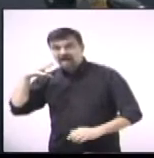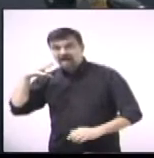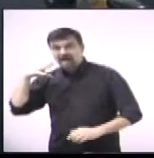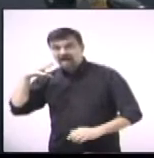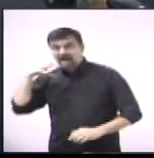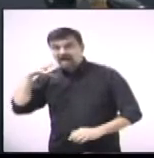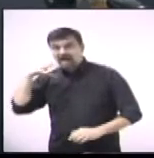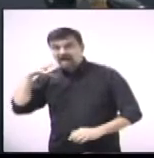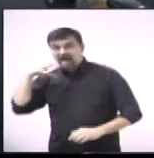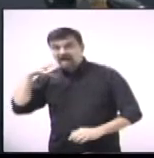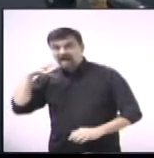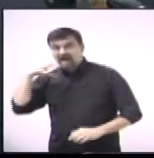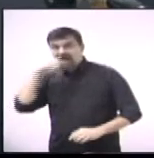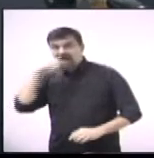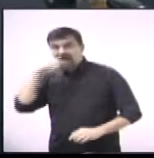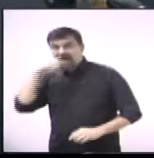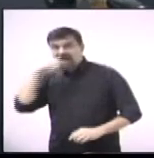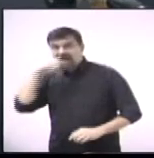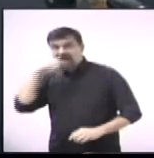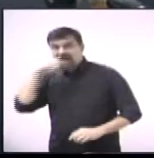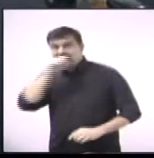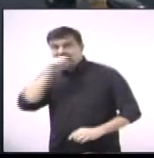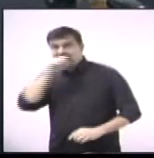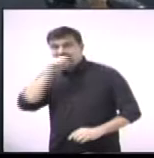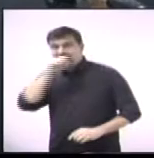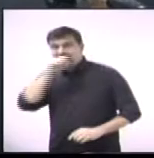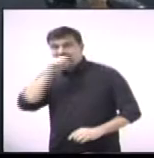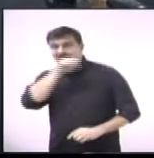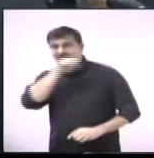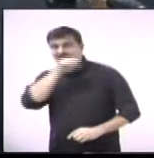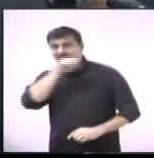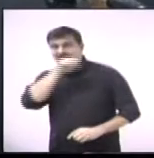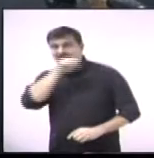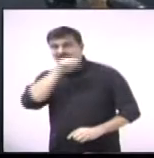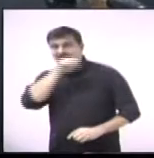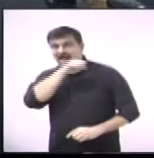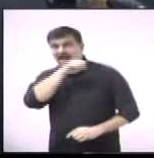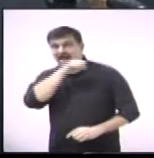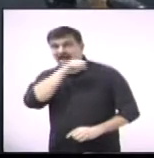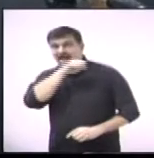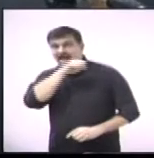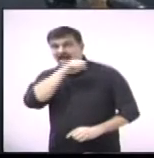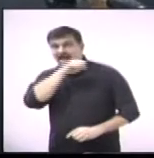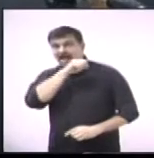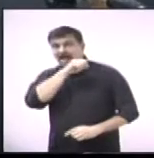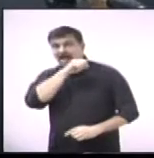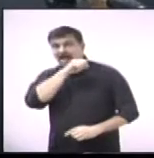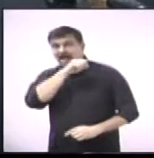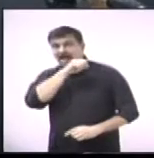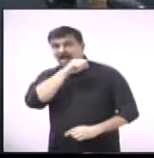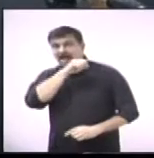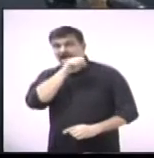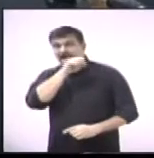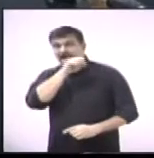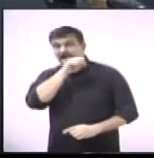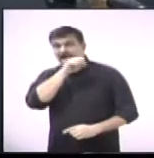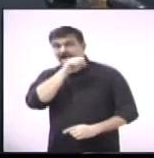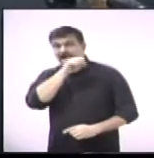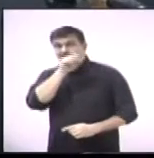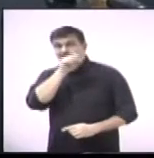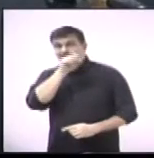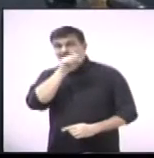379 do vereador Tigo Irapaz solicita ao executivo, por meio do setor competente, o